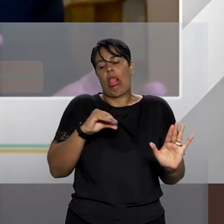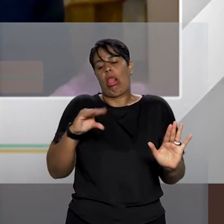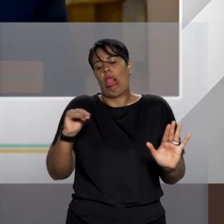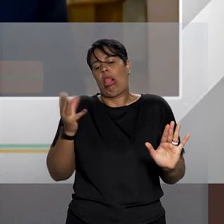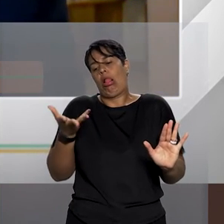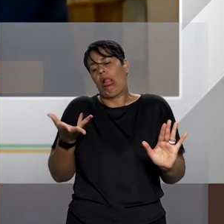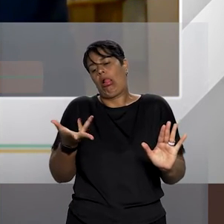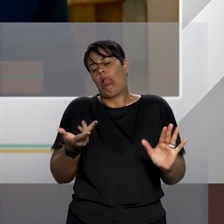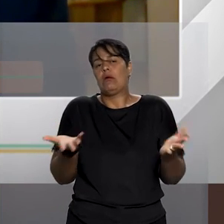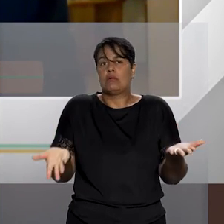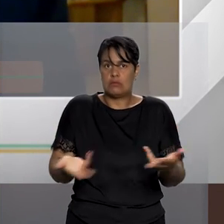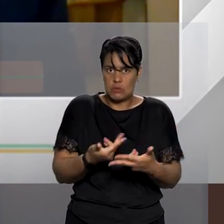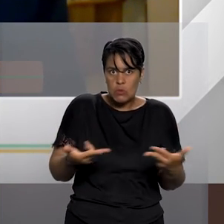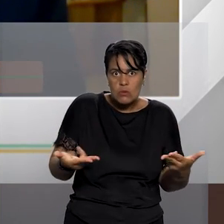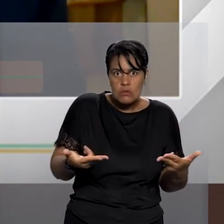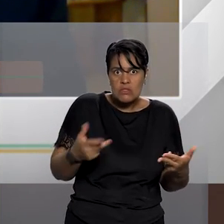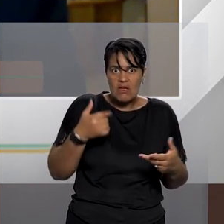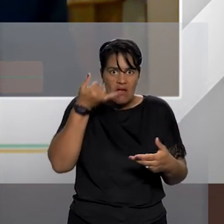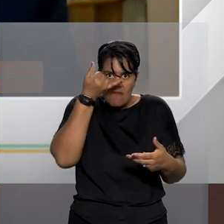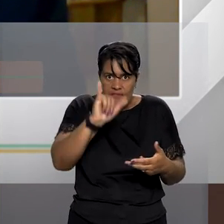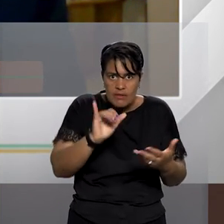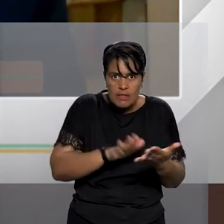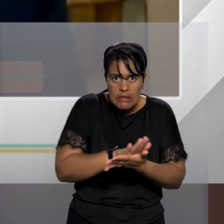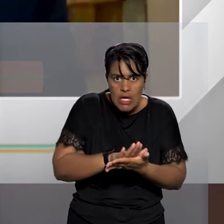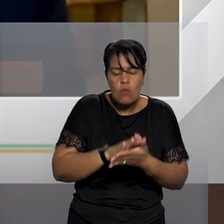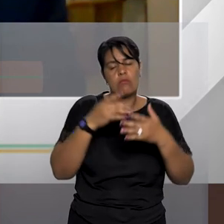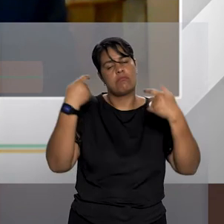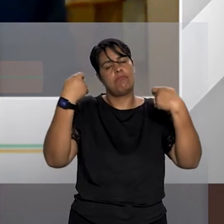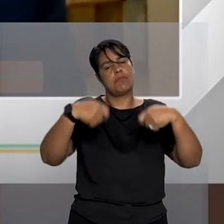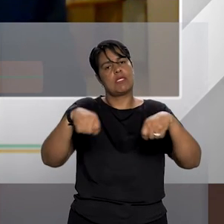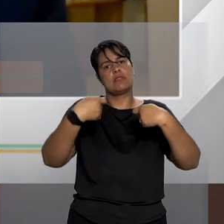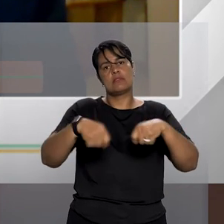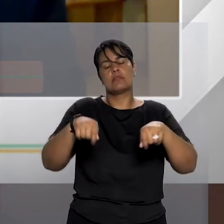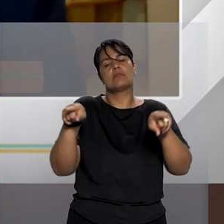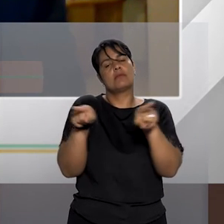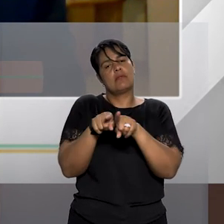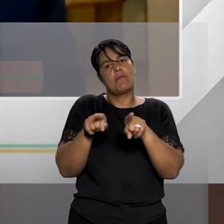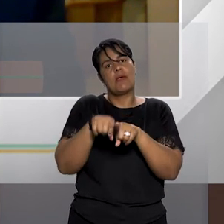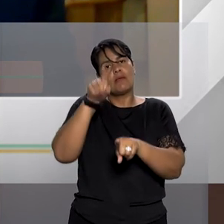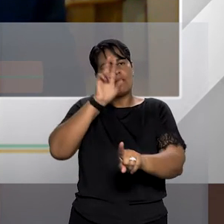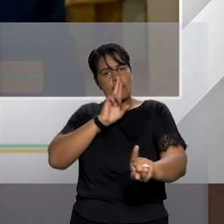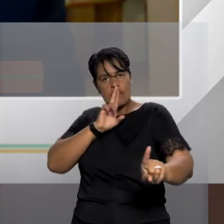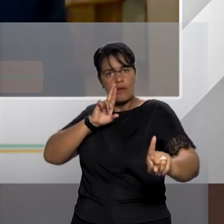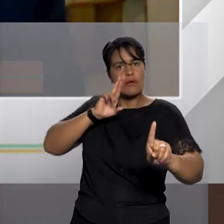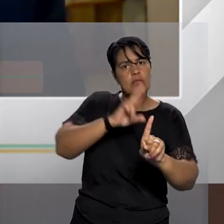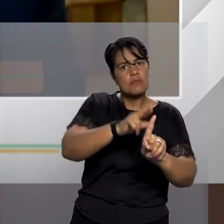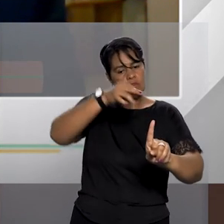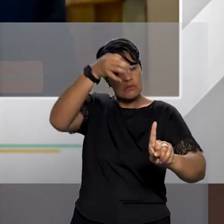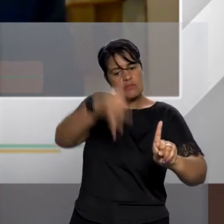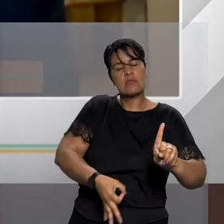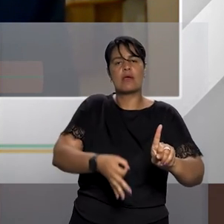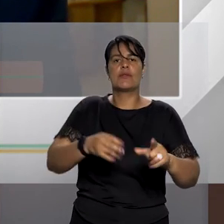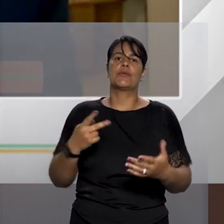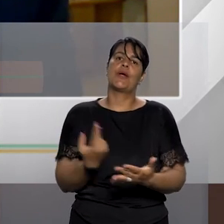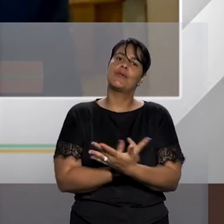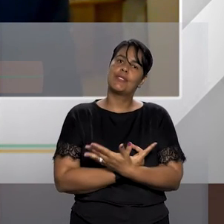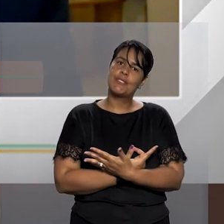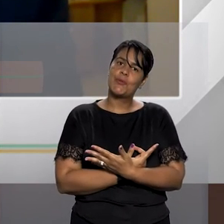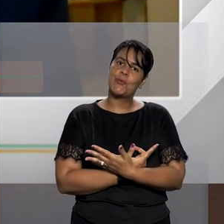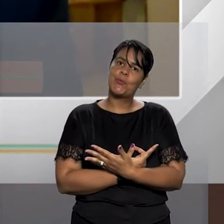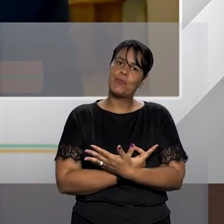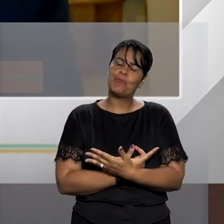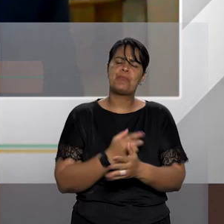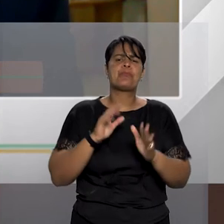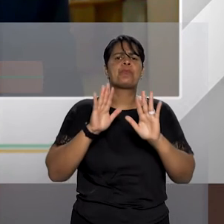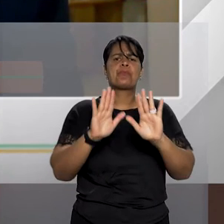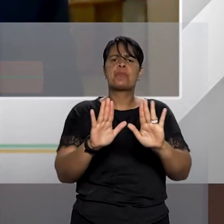dessa mulher temos que pelo menos ser eficientes em dar uma resposta adequada a esse crime bárbaro que foi praticado e por